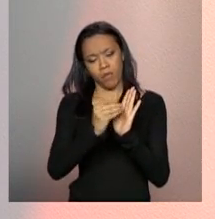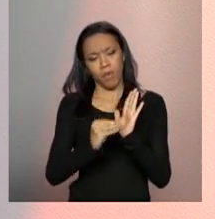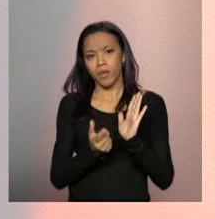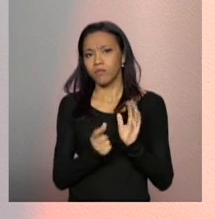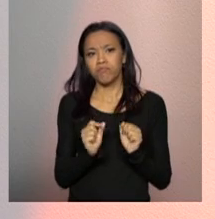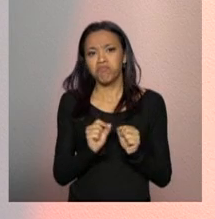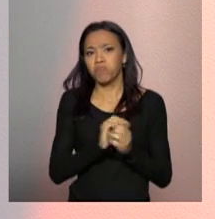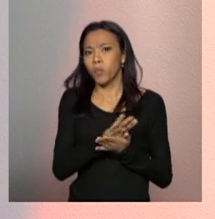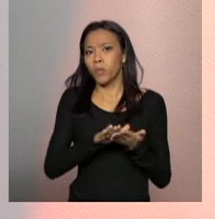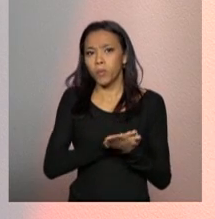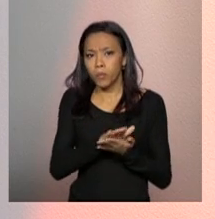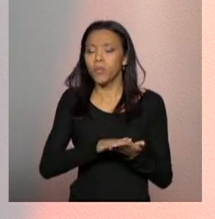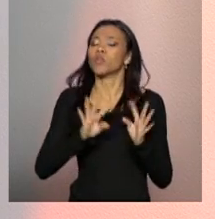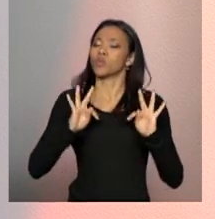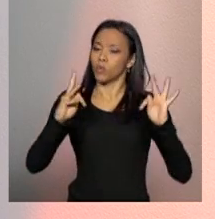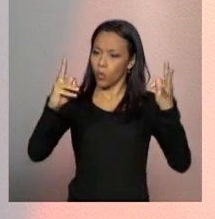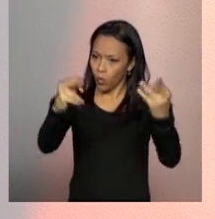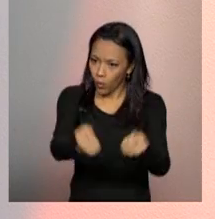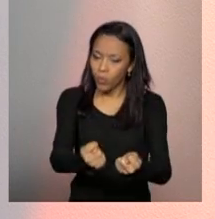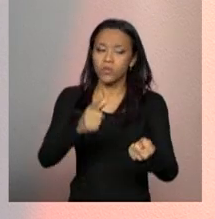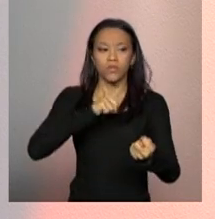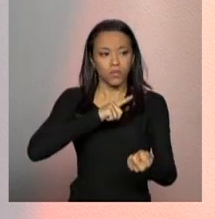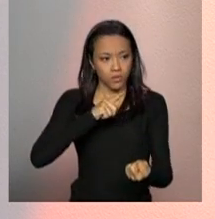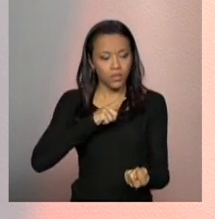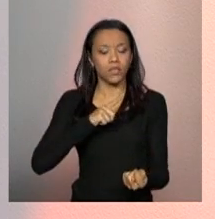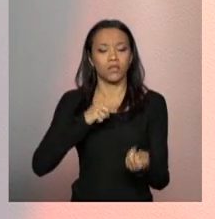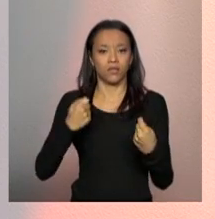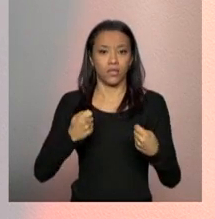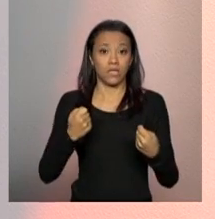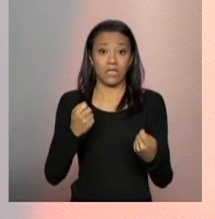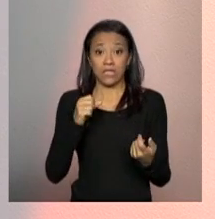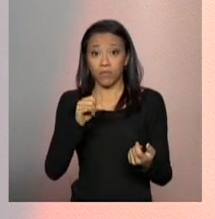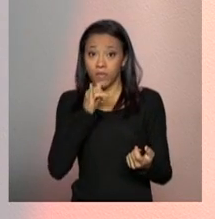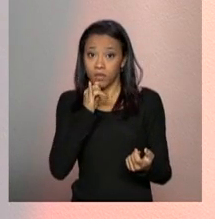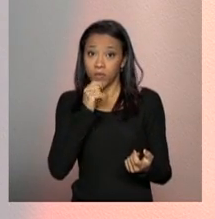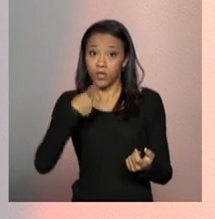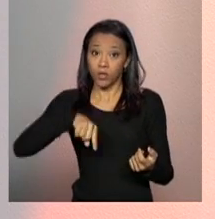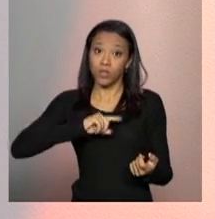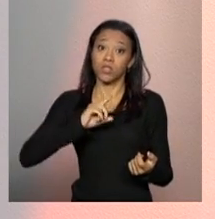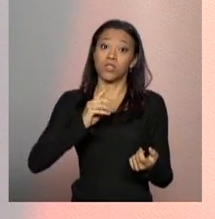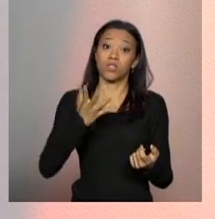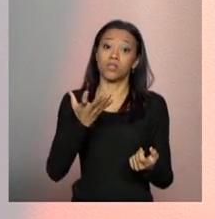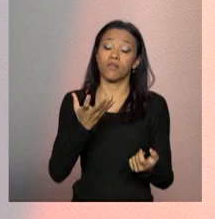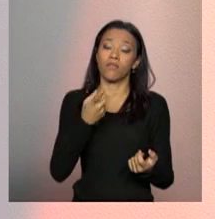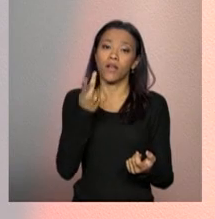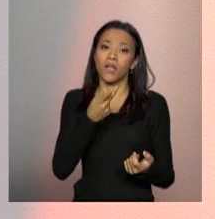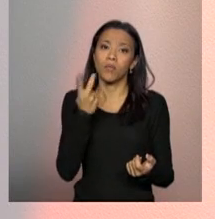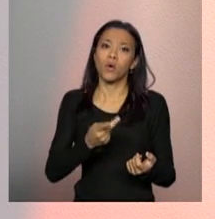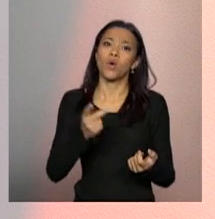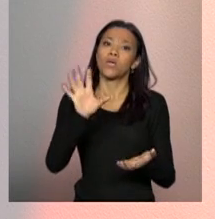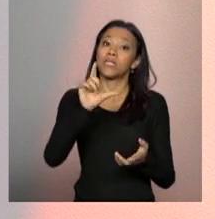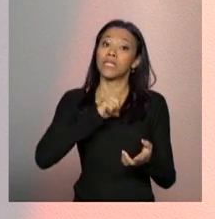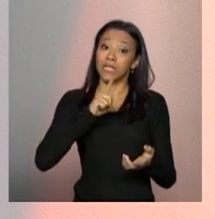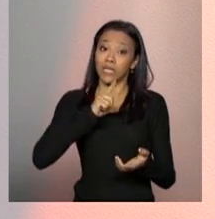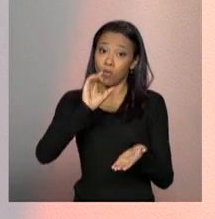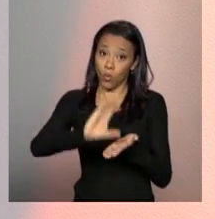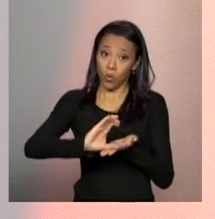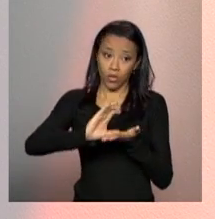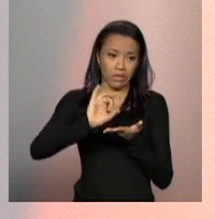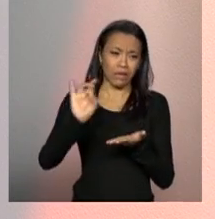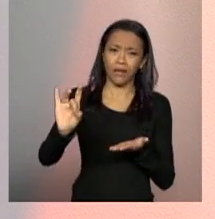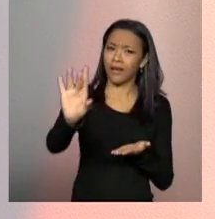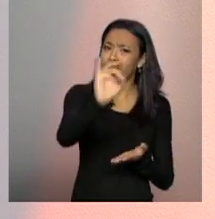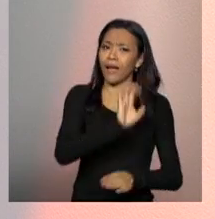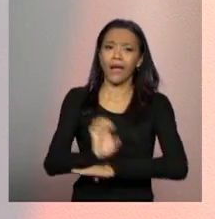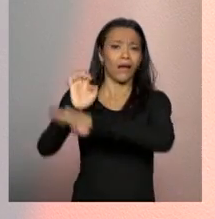em decorrência da necessidade de se cumprir aquilo que eu disse inicialmente, que é o que a gente chama de CPF, Conselho, Plano e Fundo. Então, todo município, todo Estado